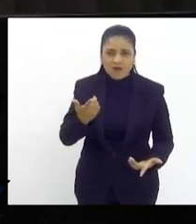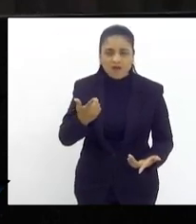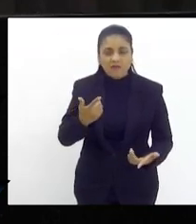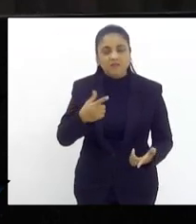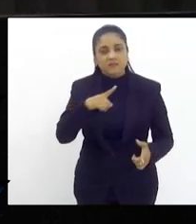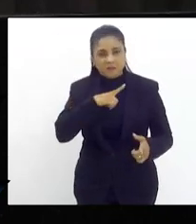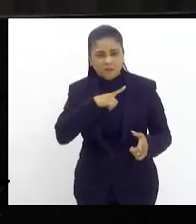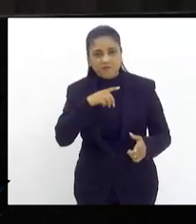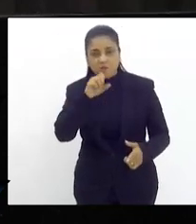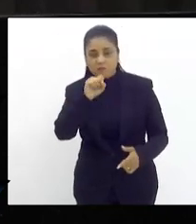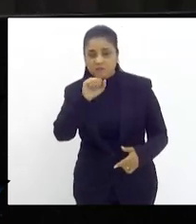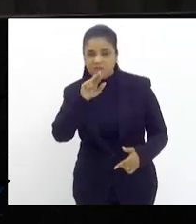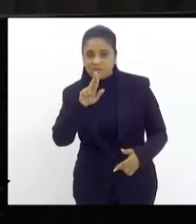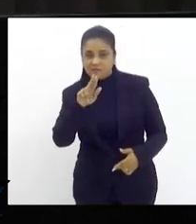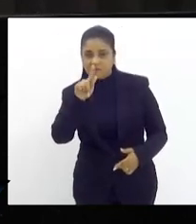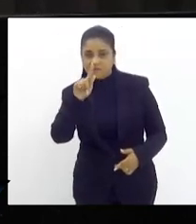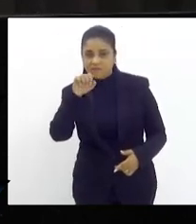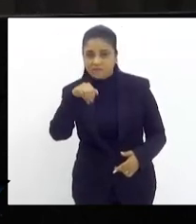sargento